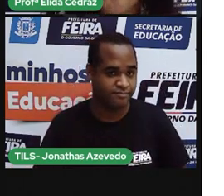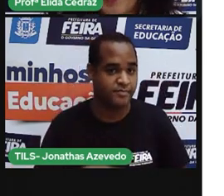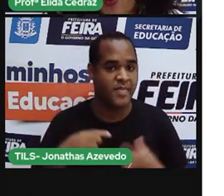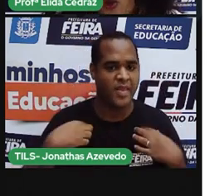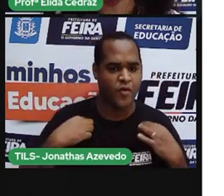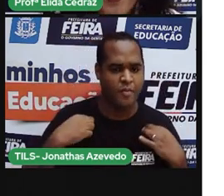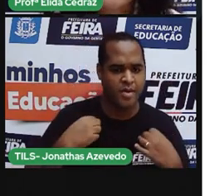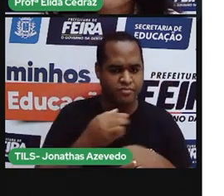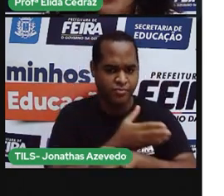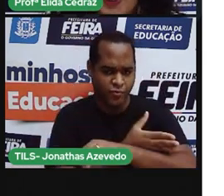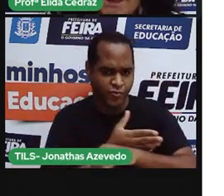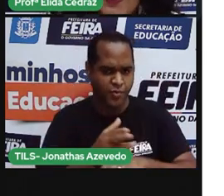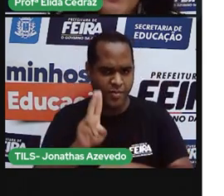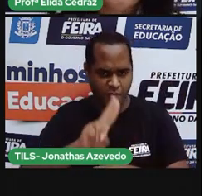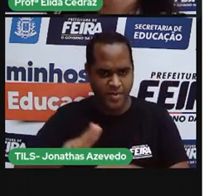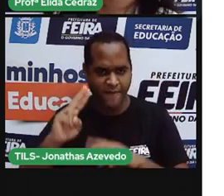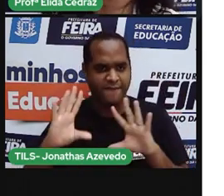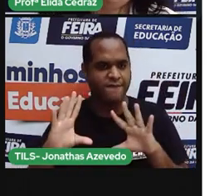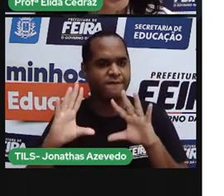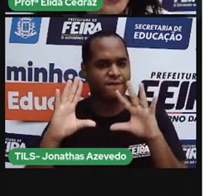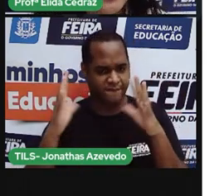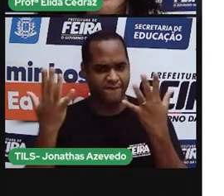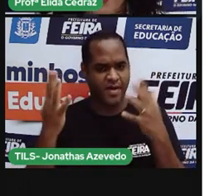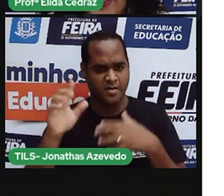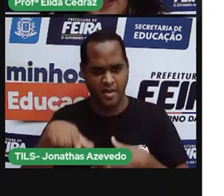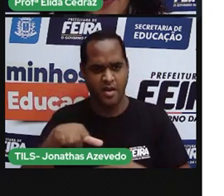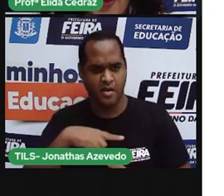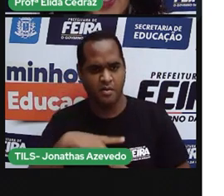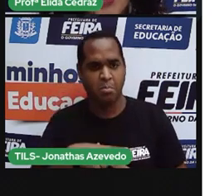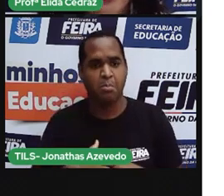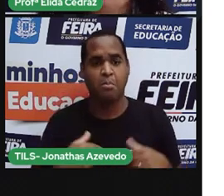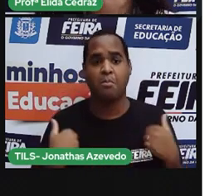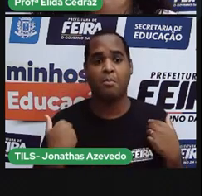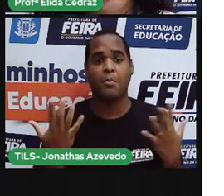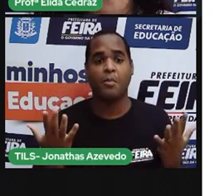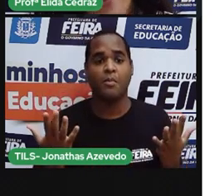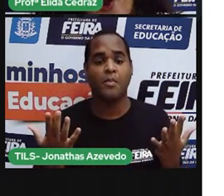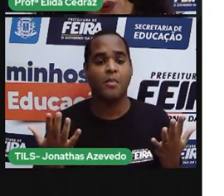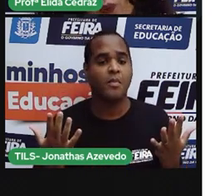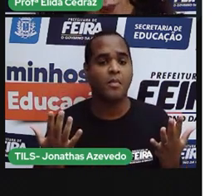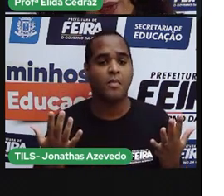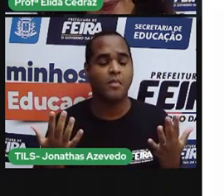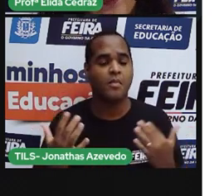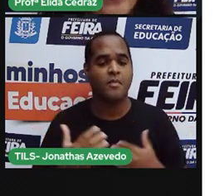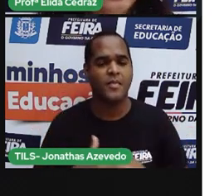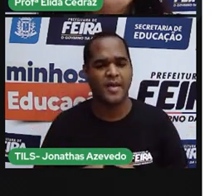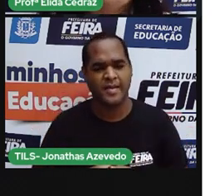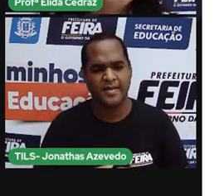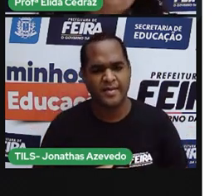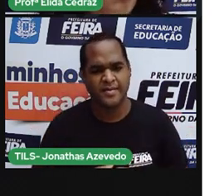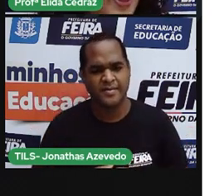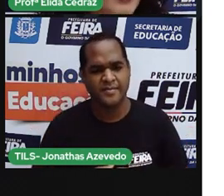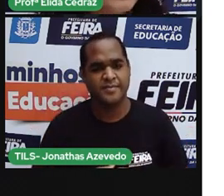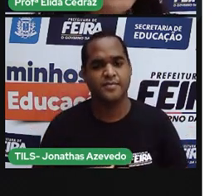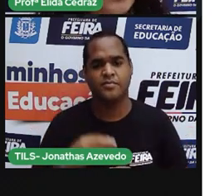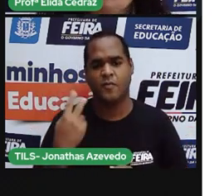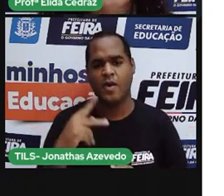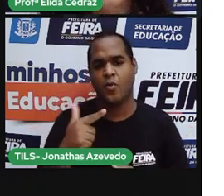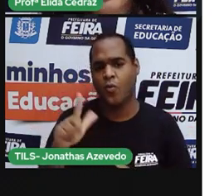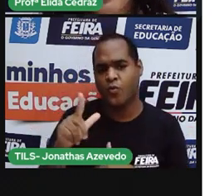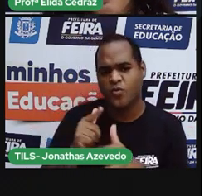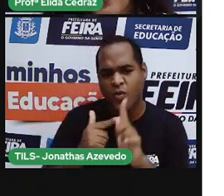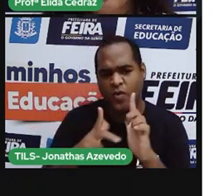Há uma roupa típica utilizada na festa? Qual a roupa? E quais